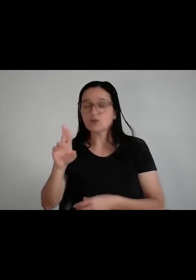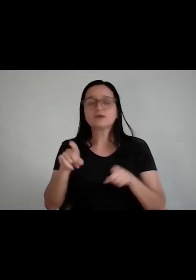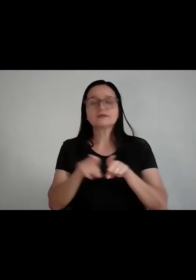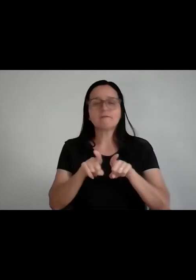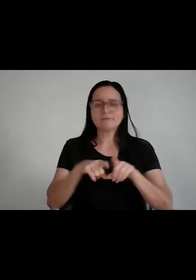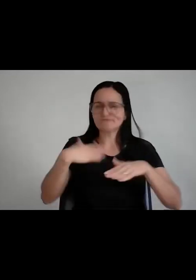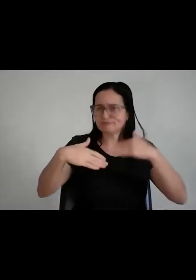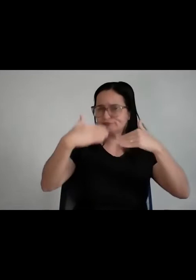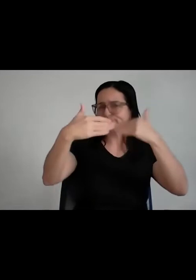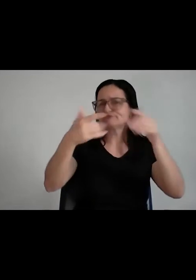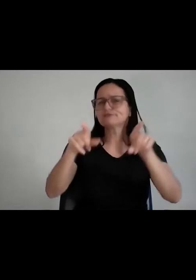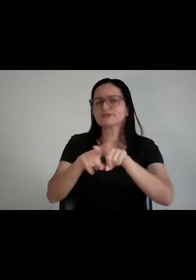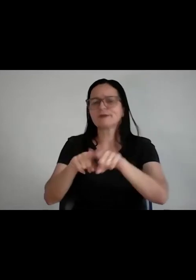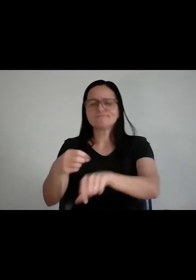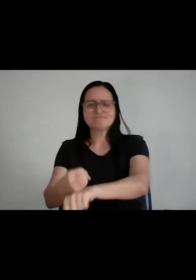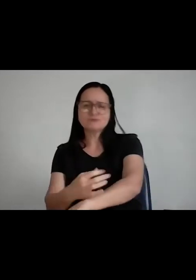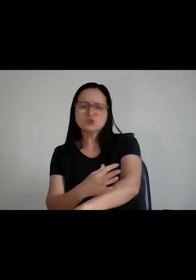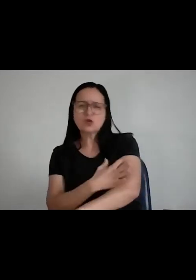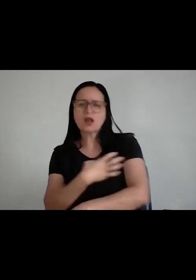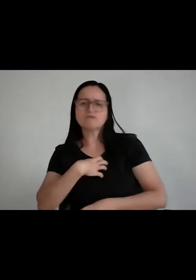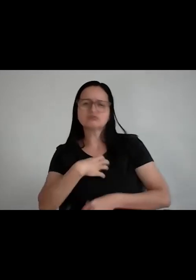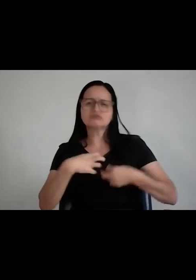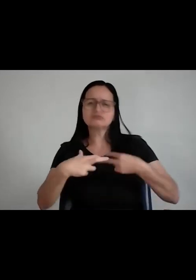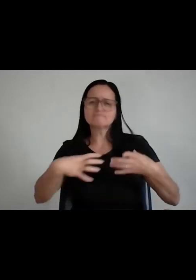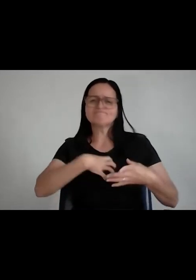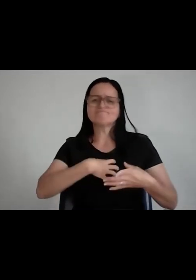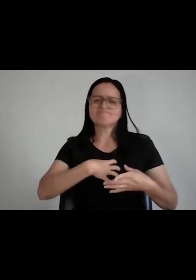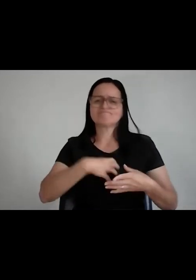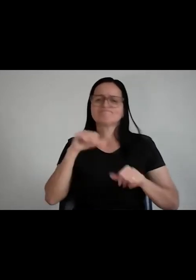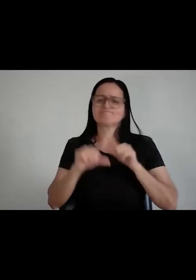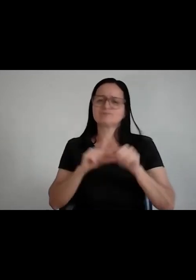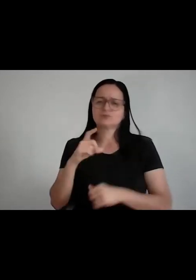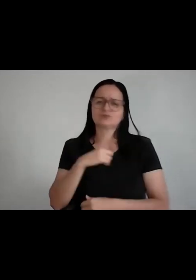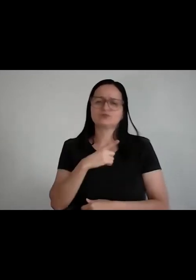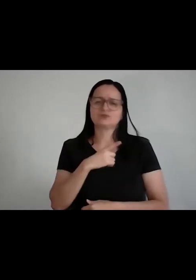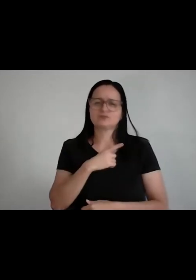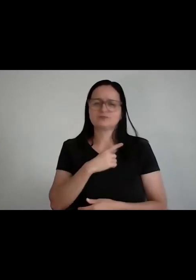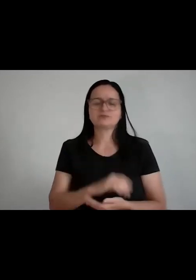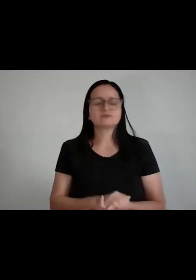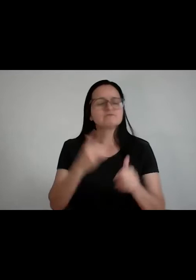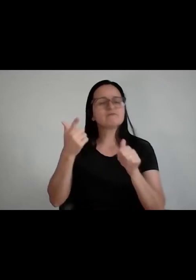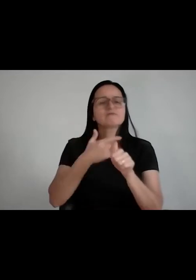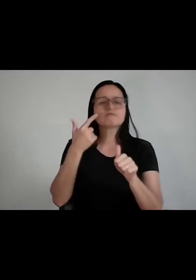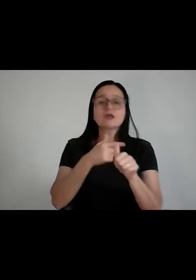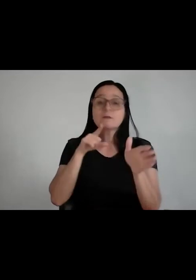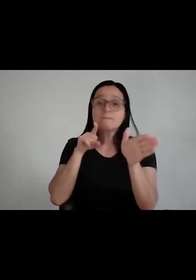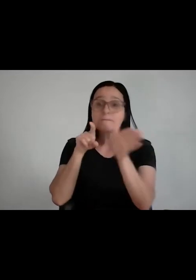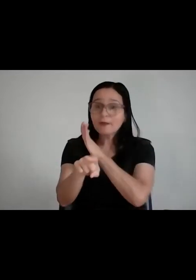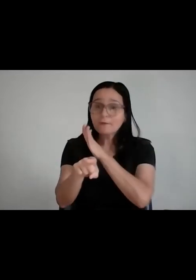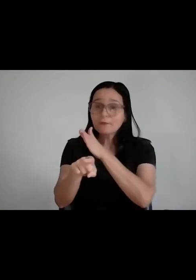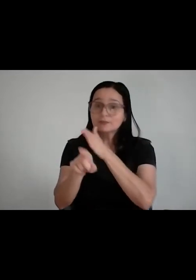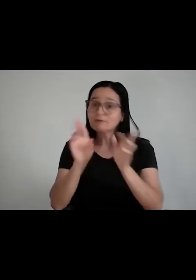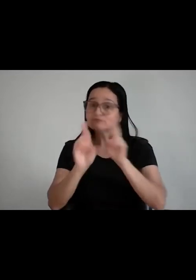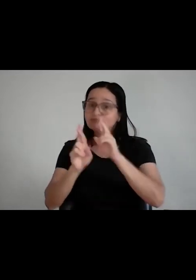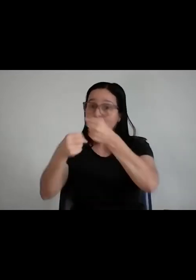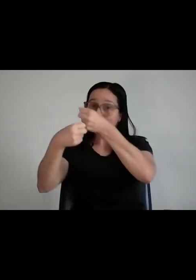que podem afetar e tirar você do jogo. A primeira pergunta que quero fazer, eu quero ver esse chat bombando aí. É uma pergunta muito